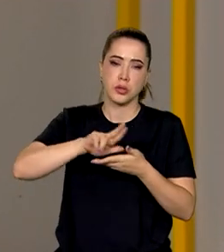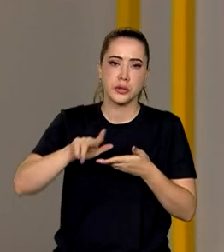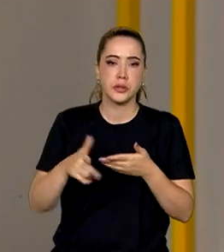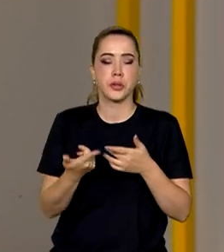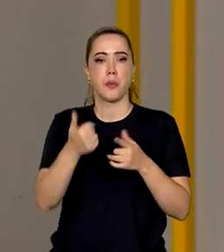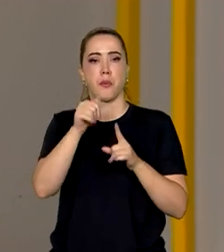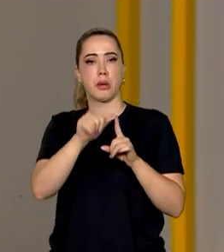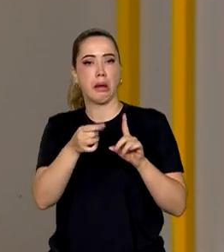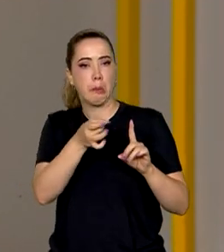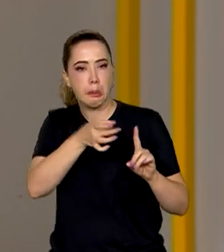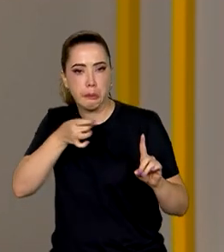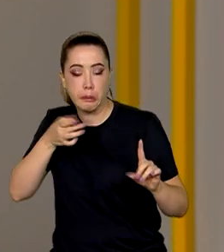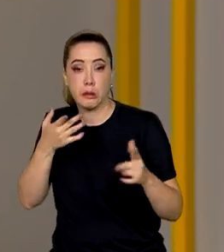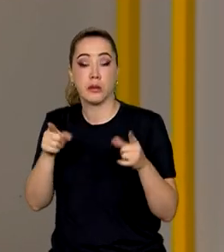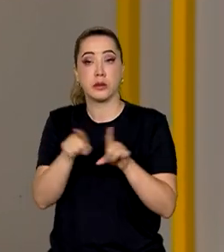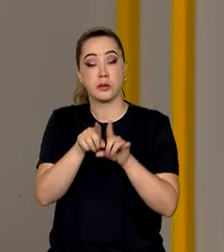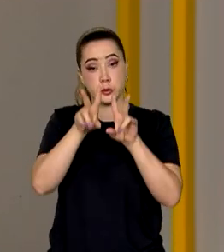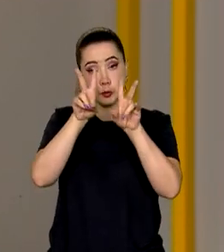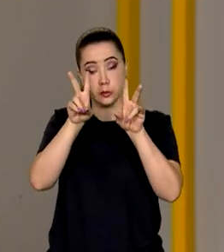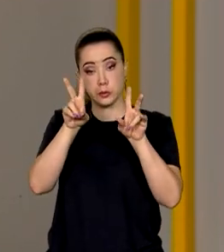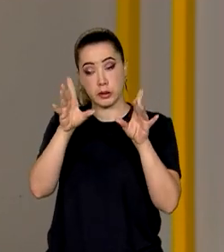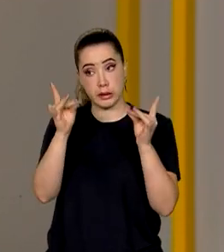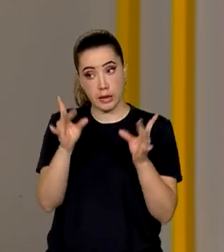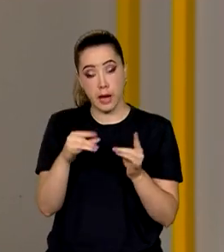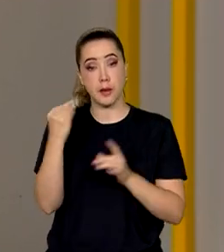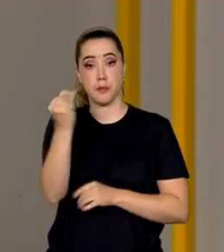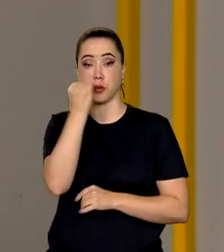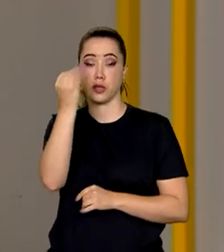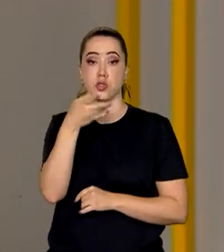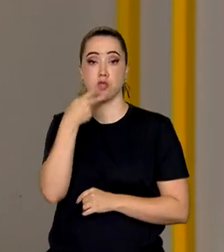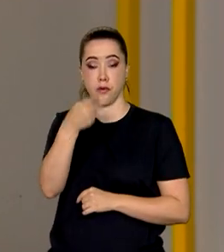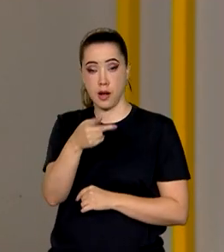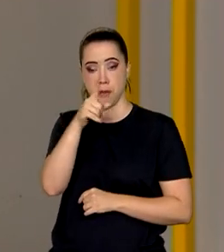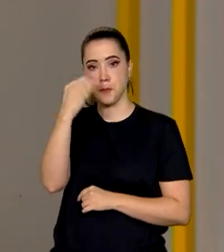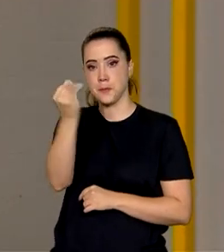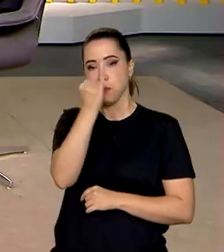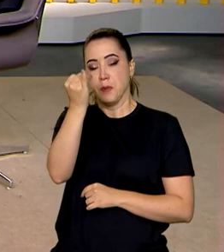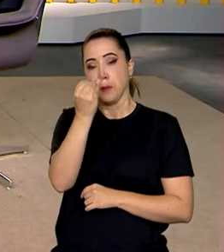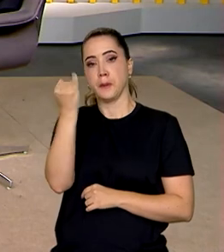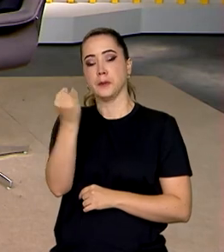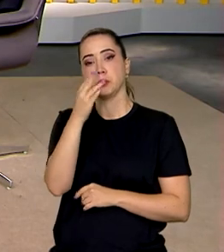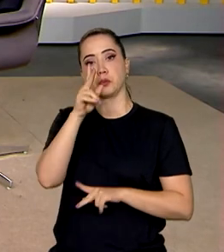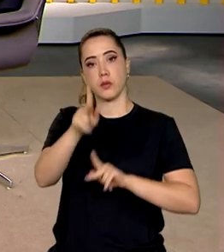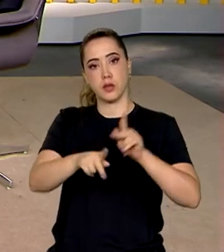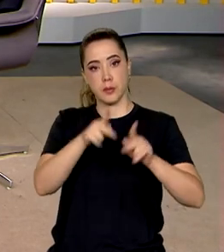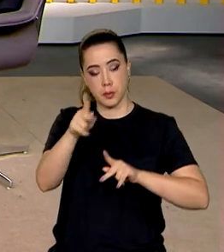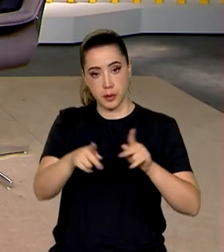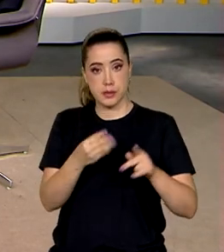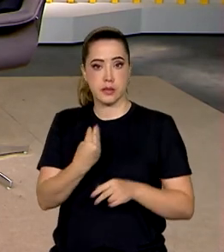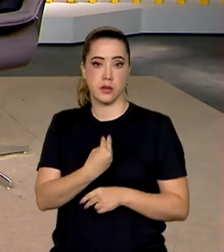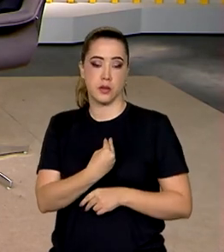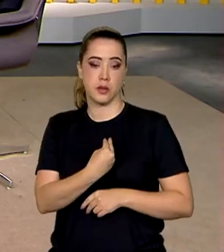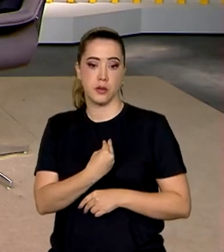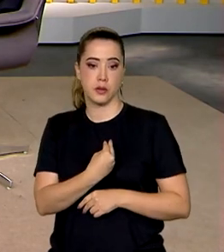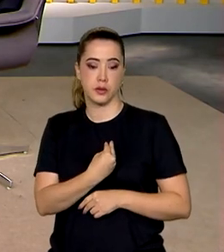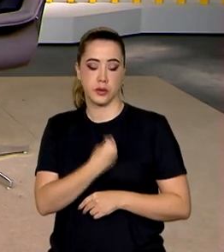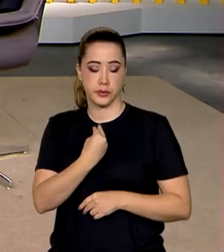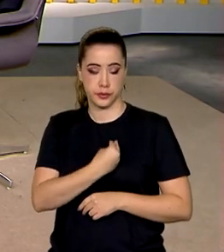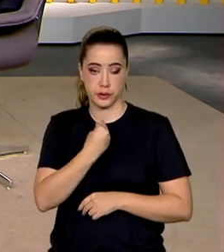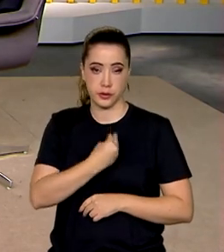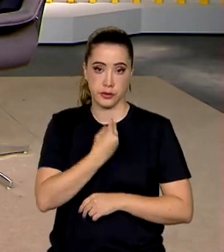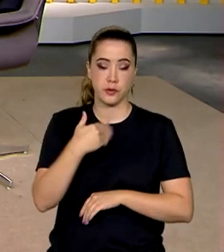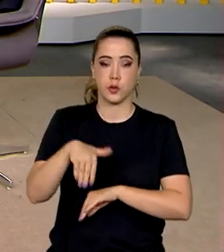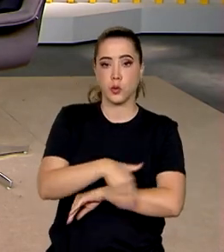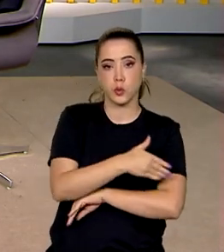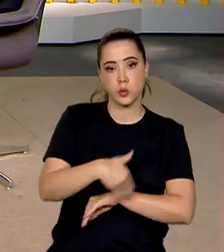muitas as ações. Destacaria a importância das OSCs para o atendimento da população de rua. Então, essas